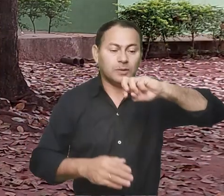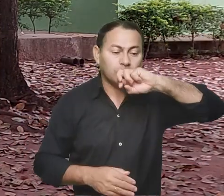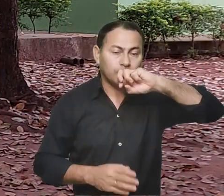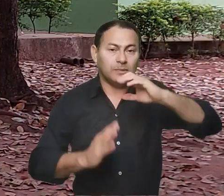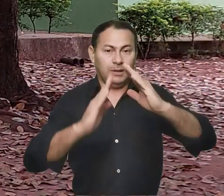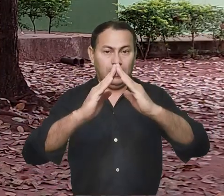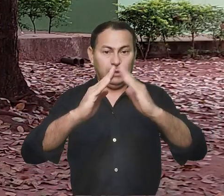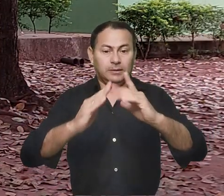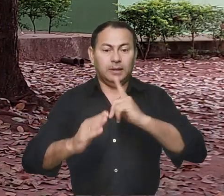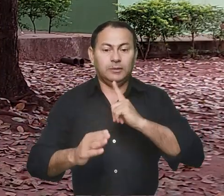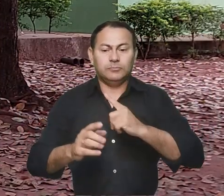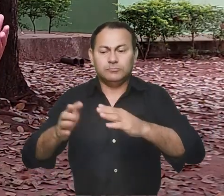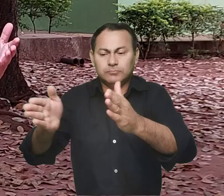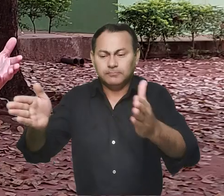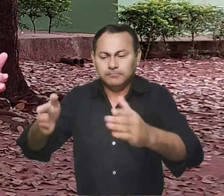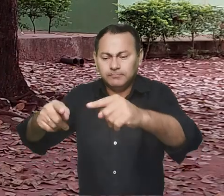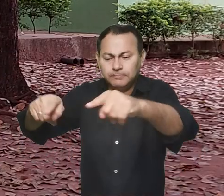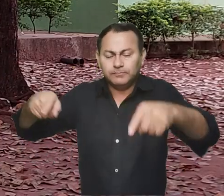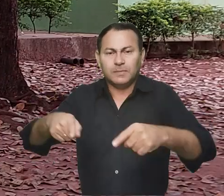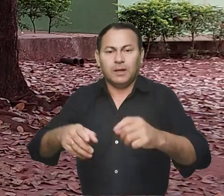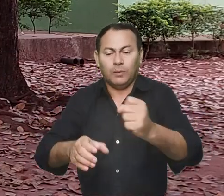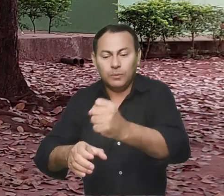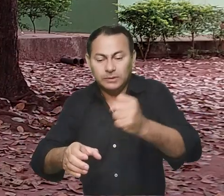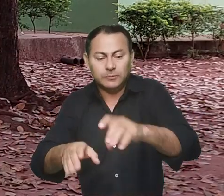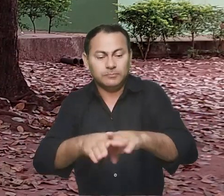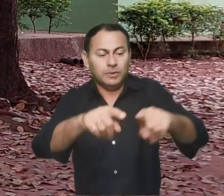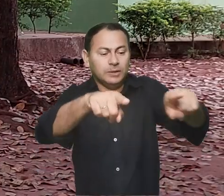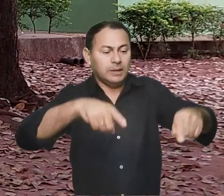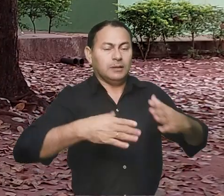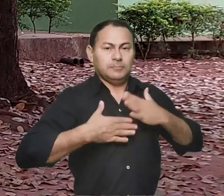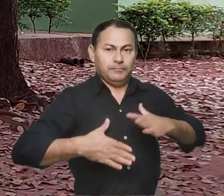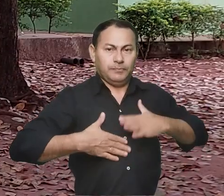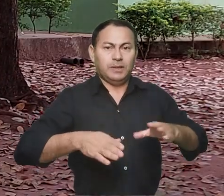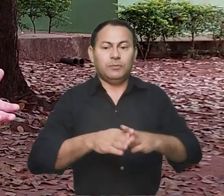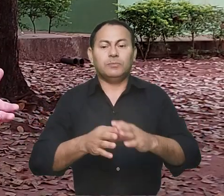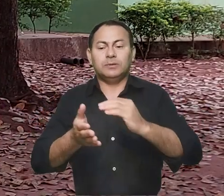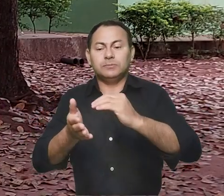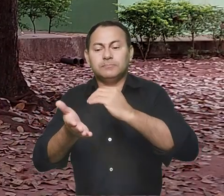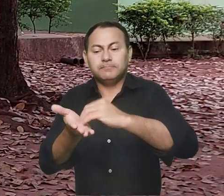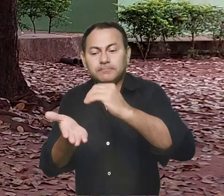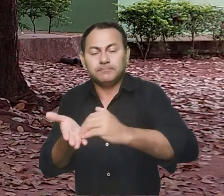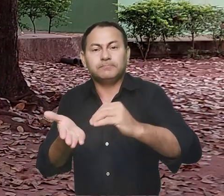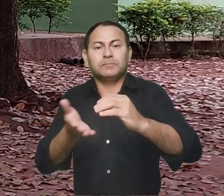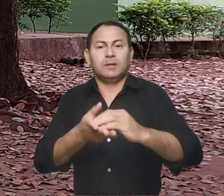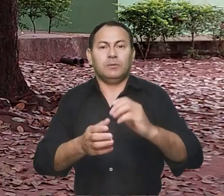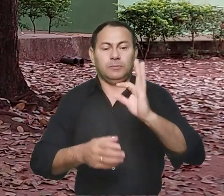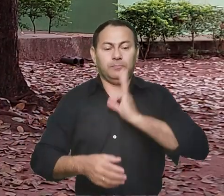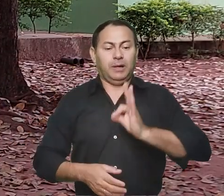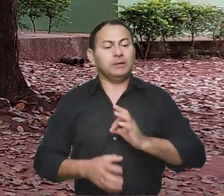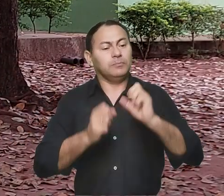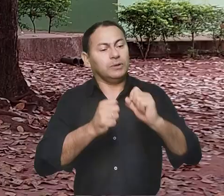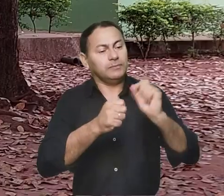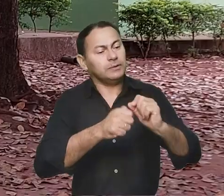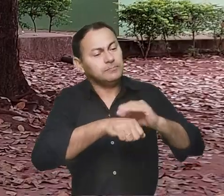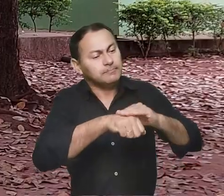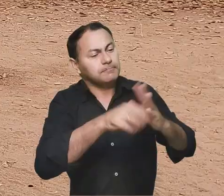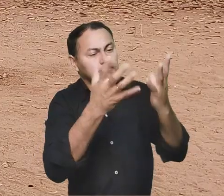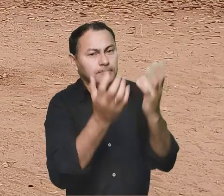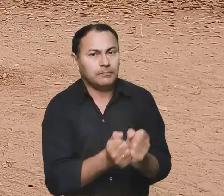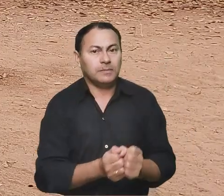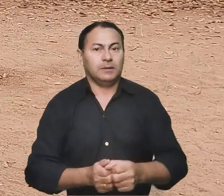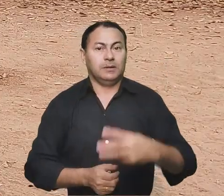Também é uma casa onde tem uma pequena cozinha, uma sala e um escritório para que o padre possa fazer os atendimentos.